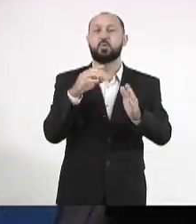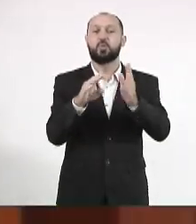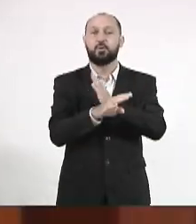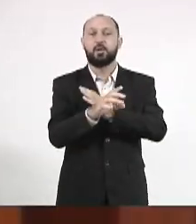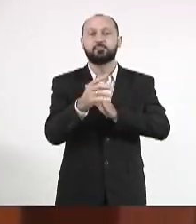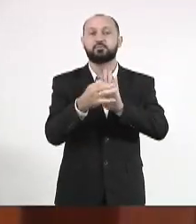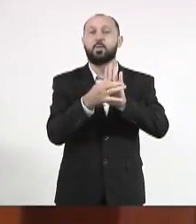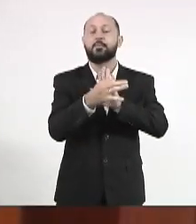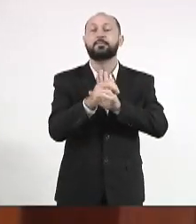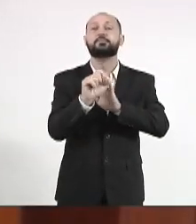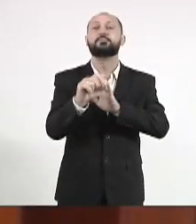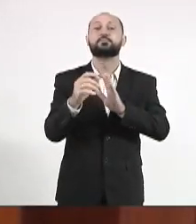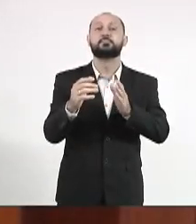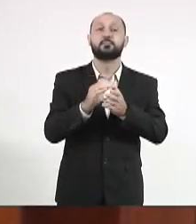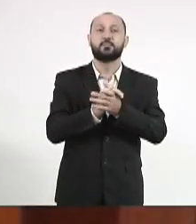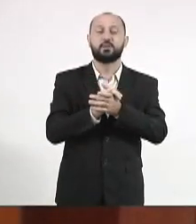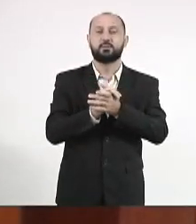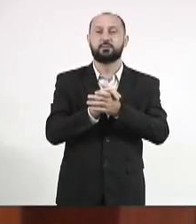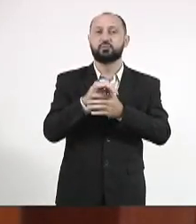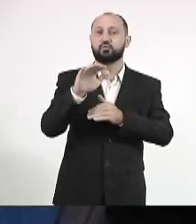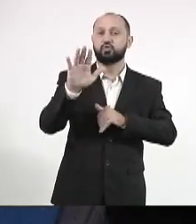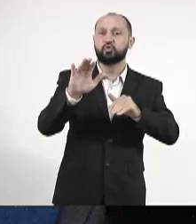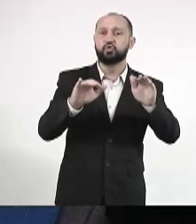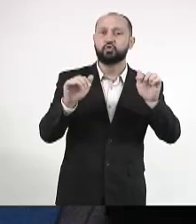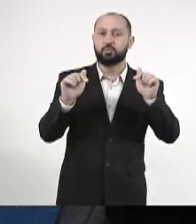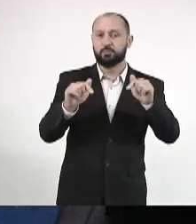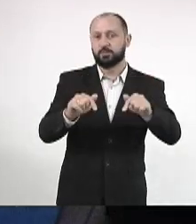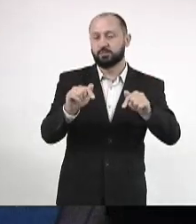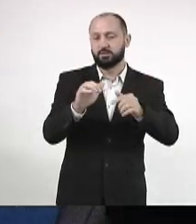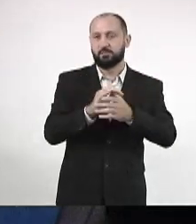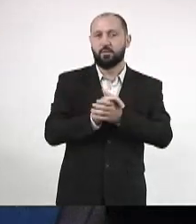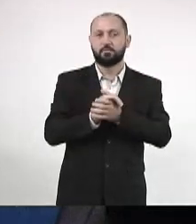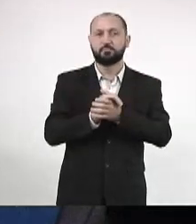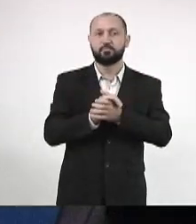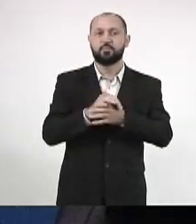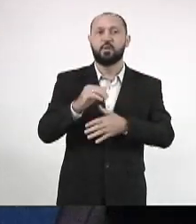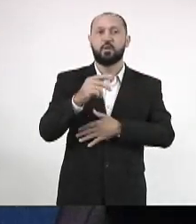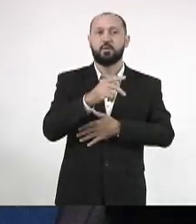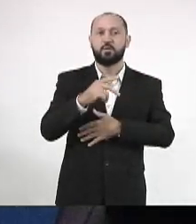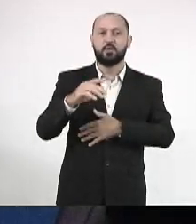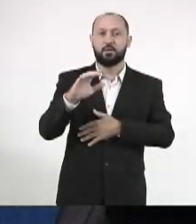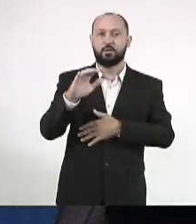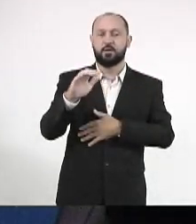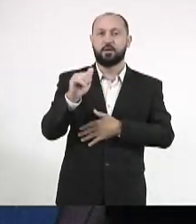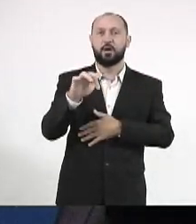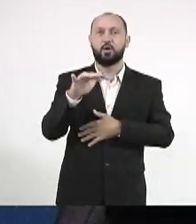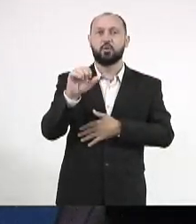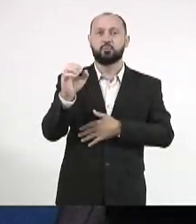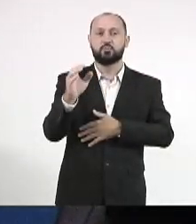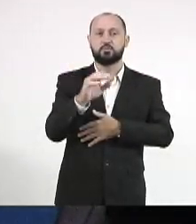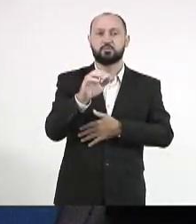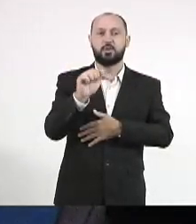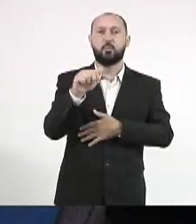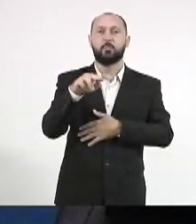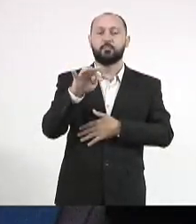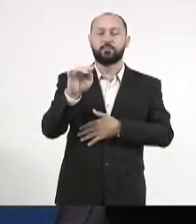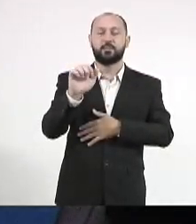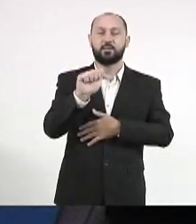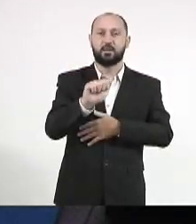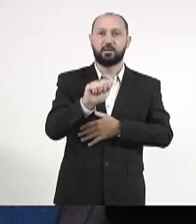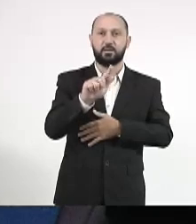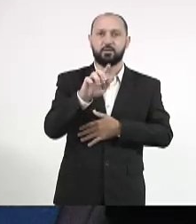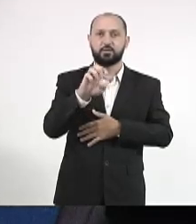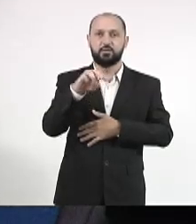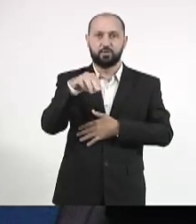Então, eu proponho, assim, que a gente chama aqui o nosso presidente, Carlos Alberto de Assis, presidente da GEMES,